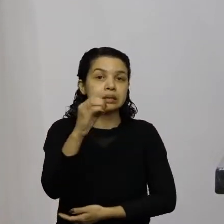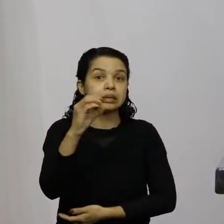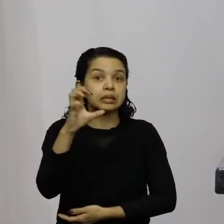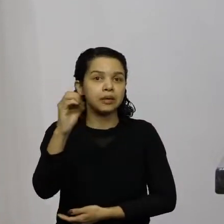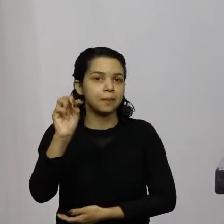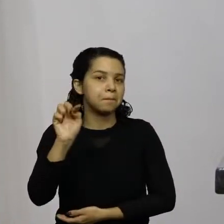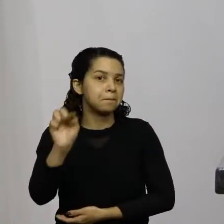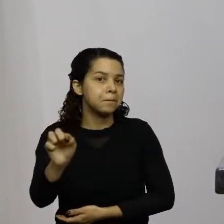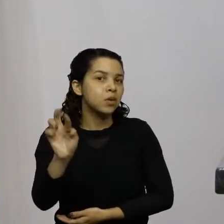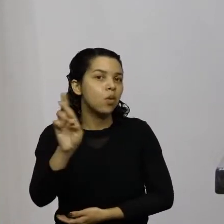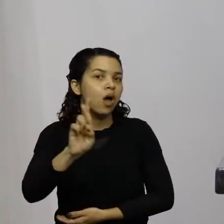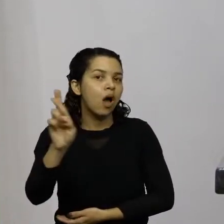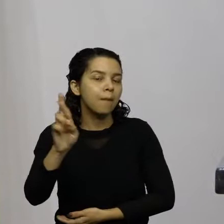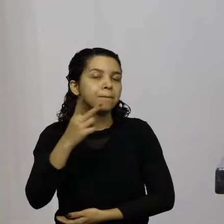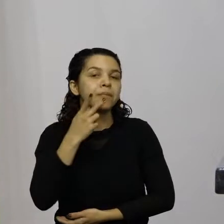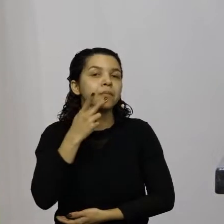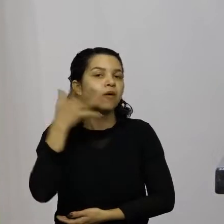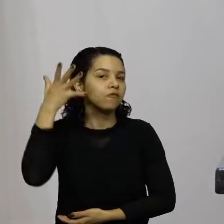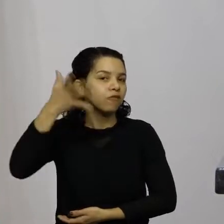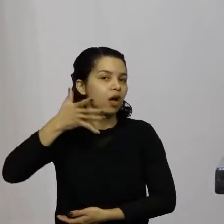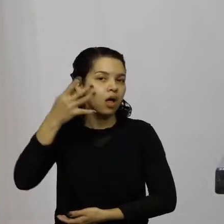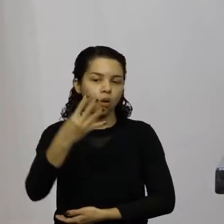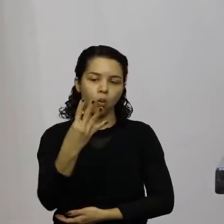da Unali